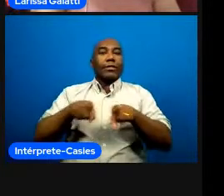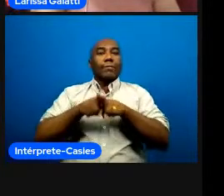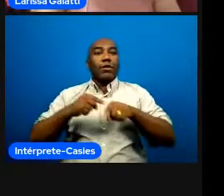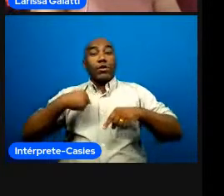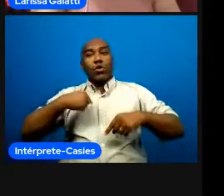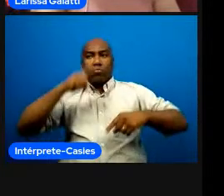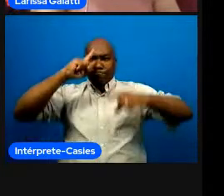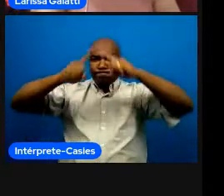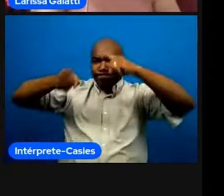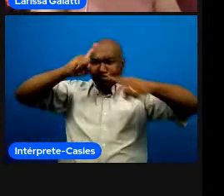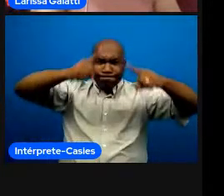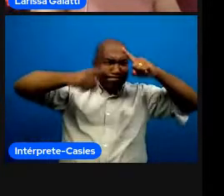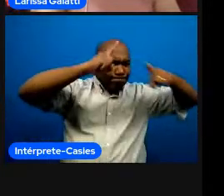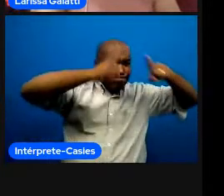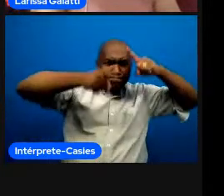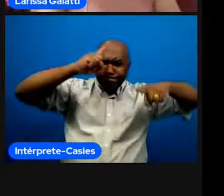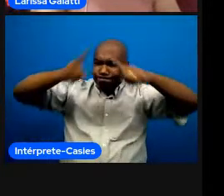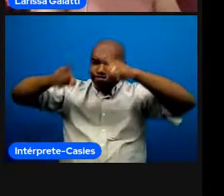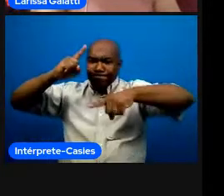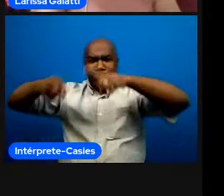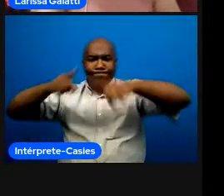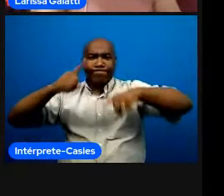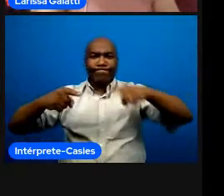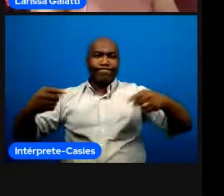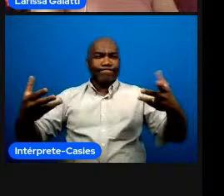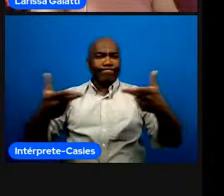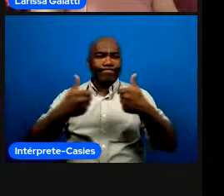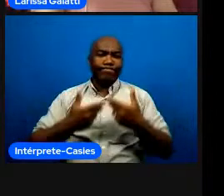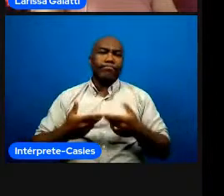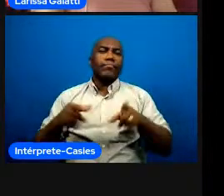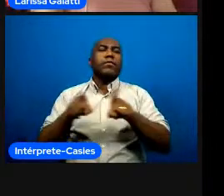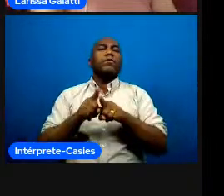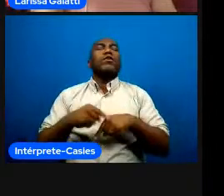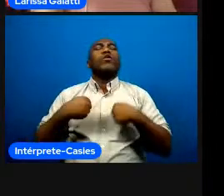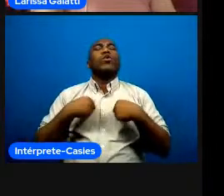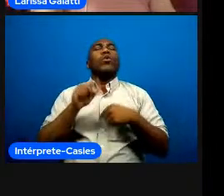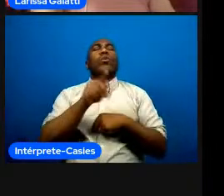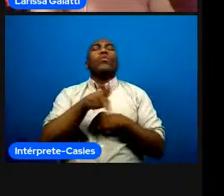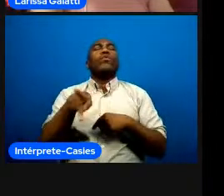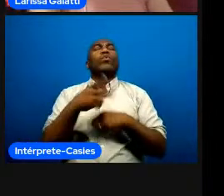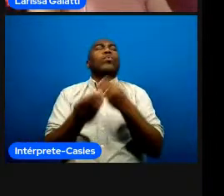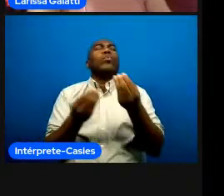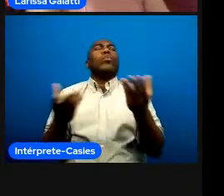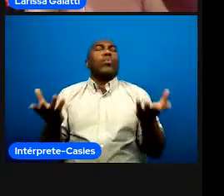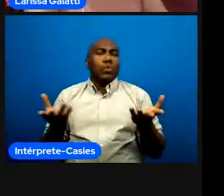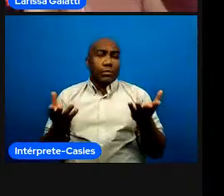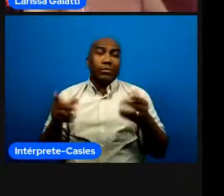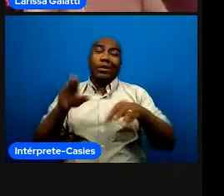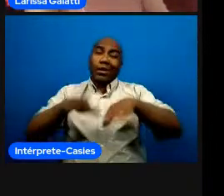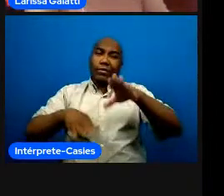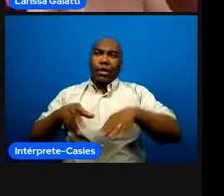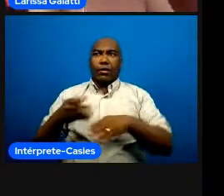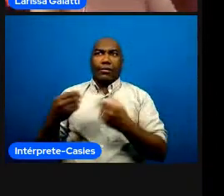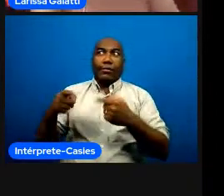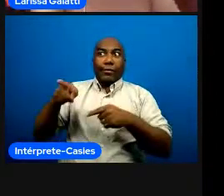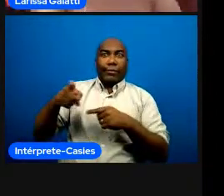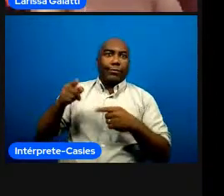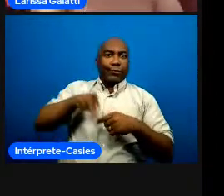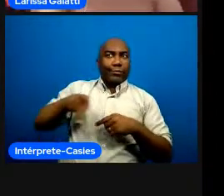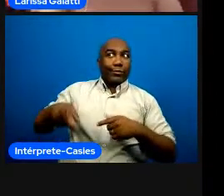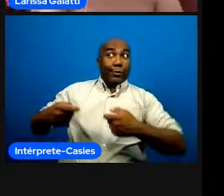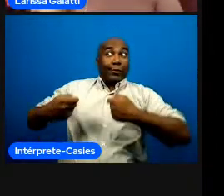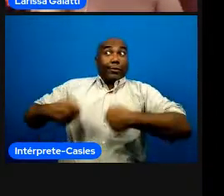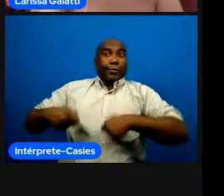a experiência esportiva né ela não é um presídio para eu ser professor ou treinador mas tem coisas ricas que foram aprendidas ali